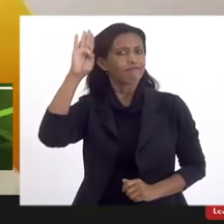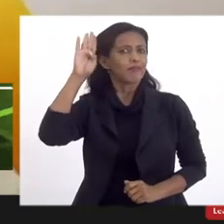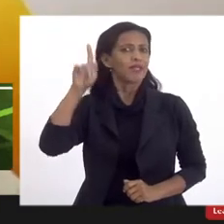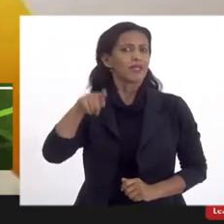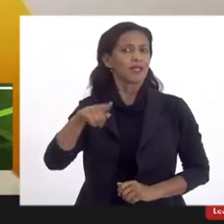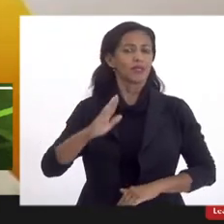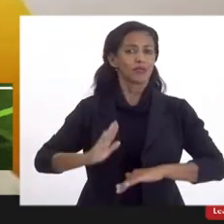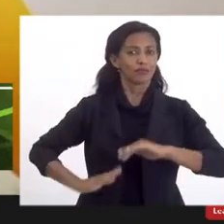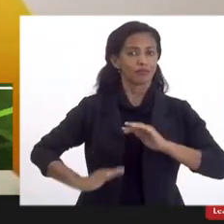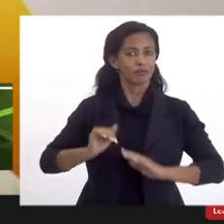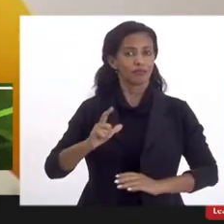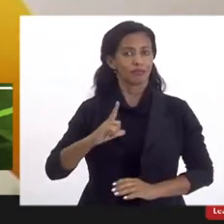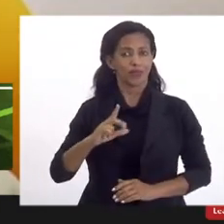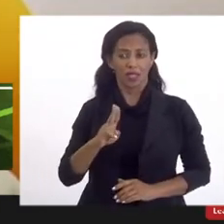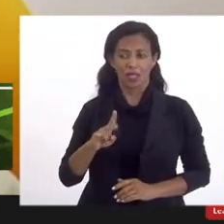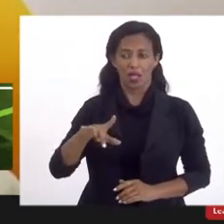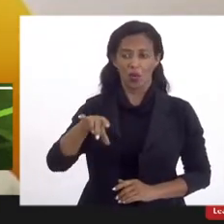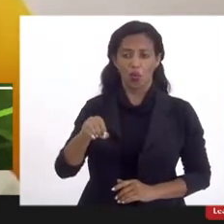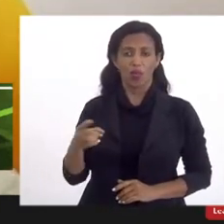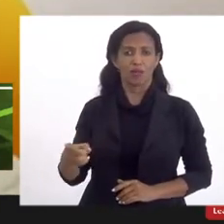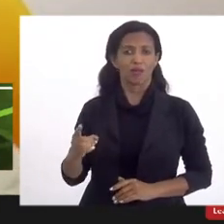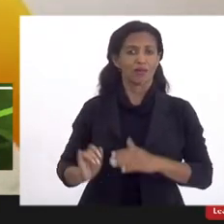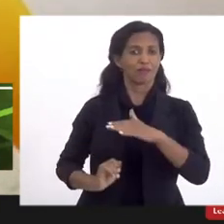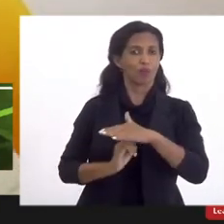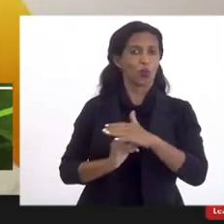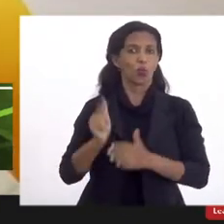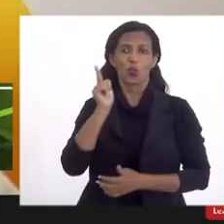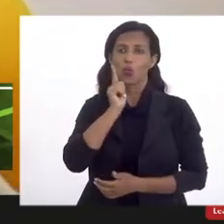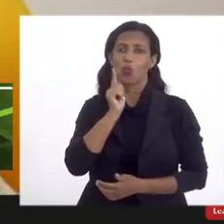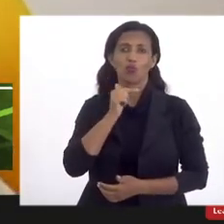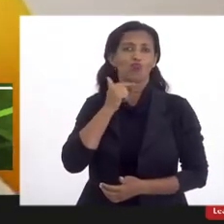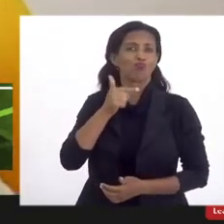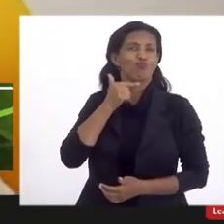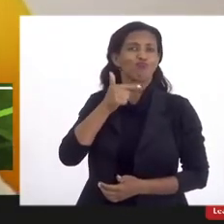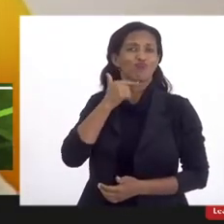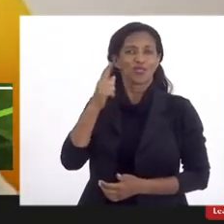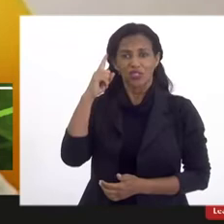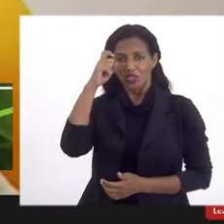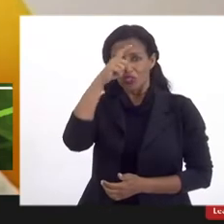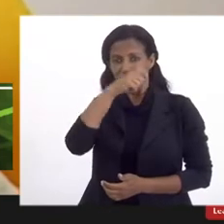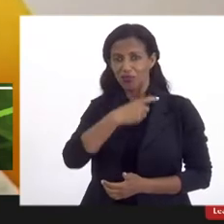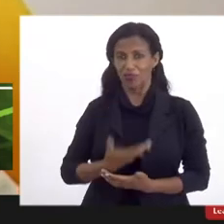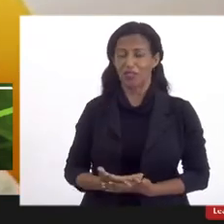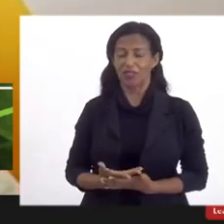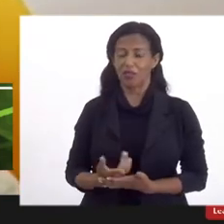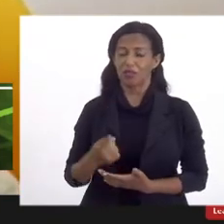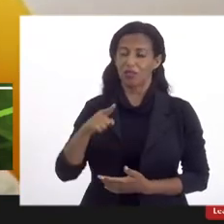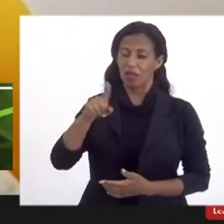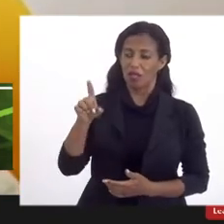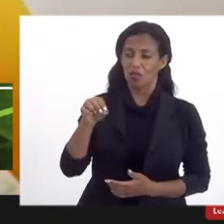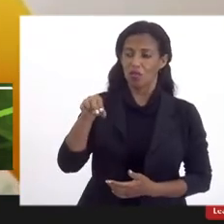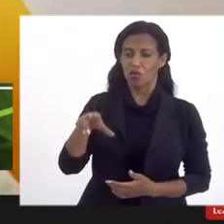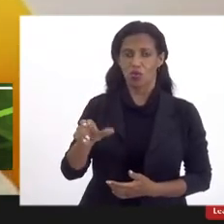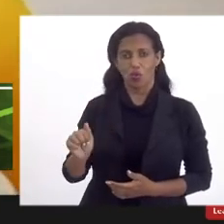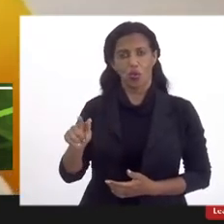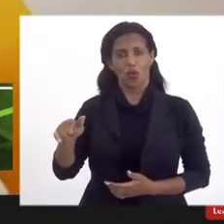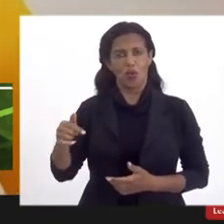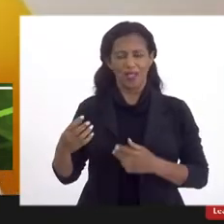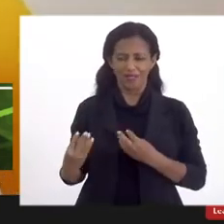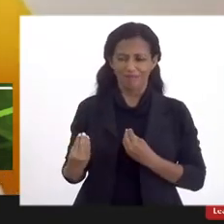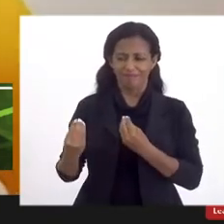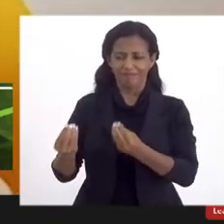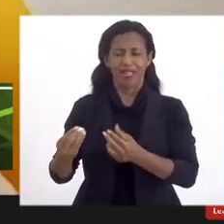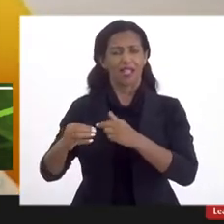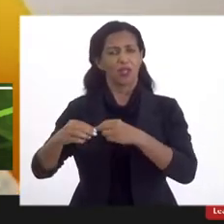têm, é a UESO sendo uma instituição que não consegue ofertar na sua presença na Zona Oeste um ensino superior com todas as